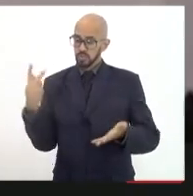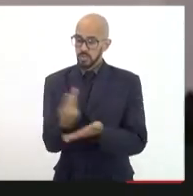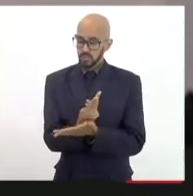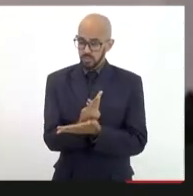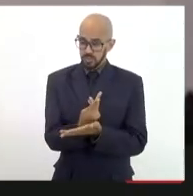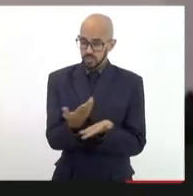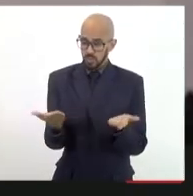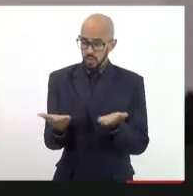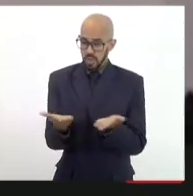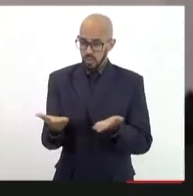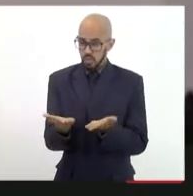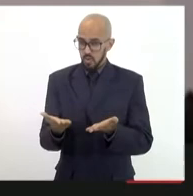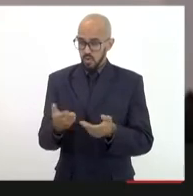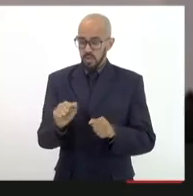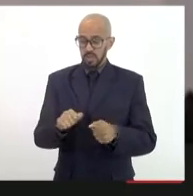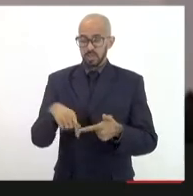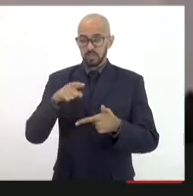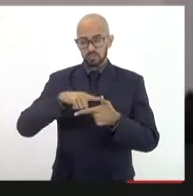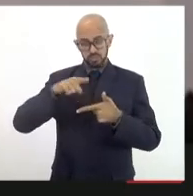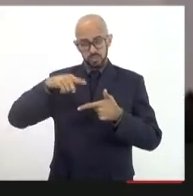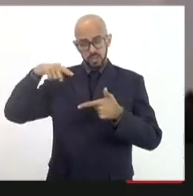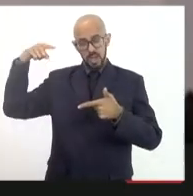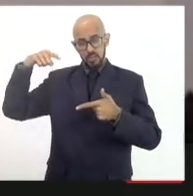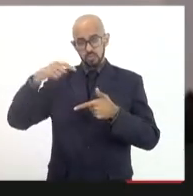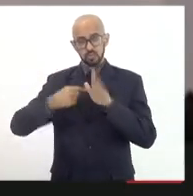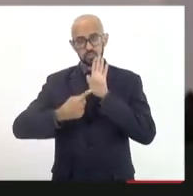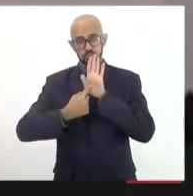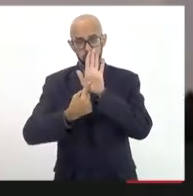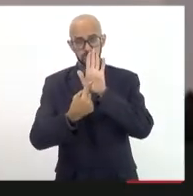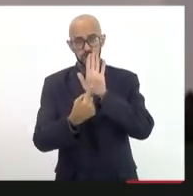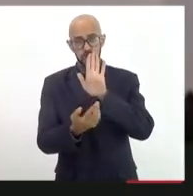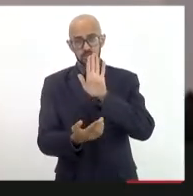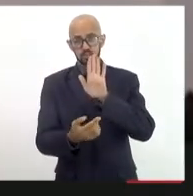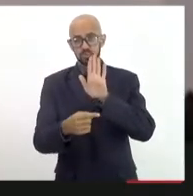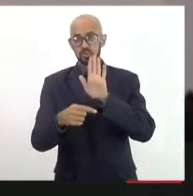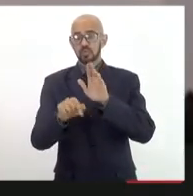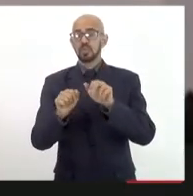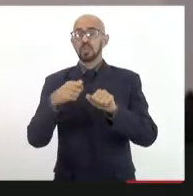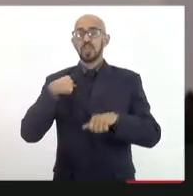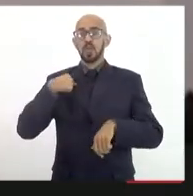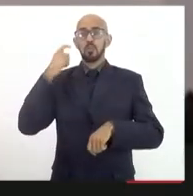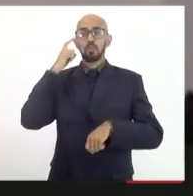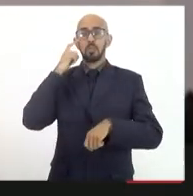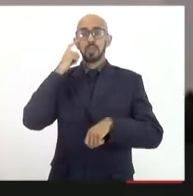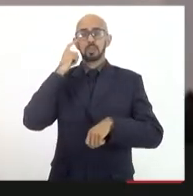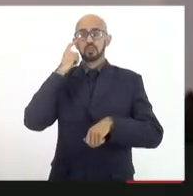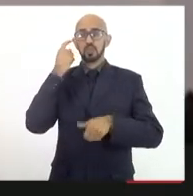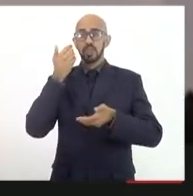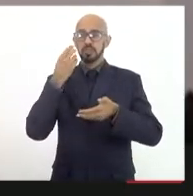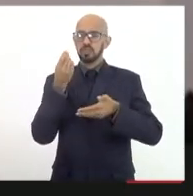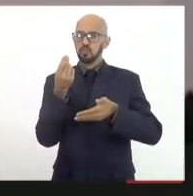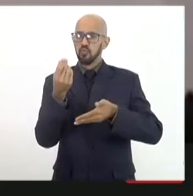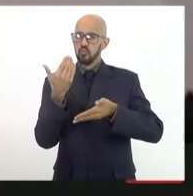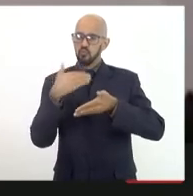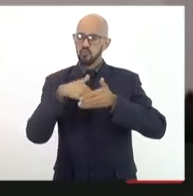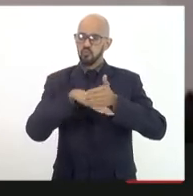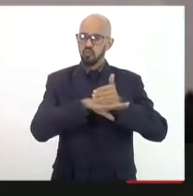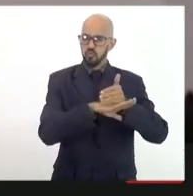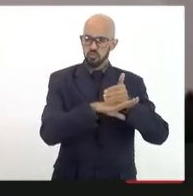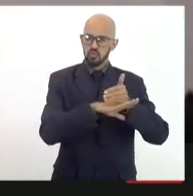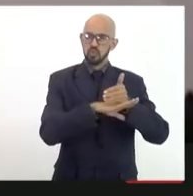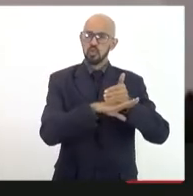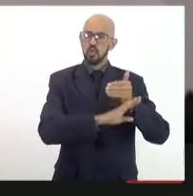encontramos e os gráficos apresentados, eu penso que o Fundo Soberano, como ele tem de fato o aspecto da